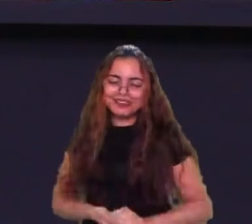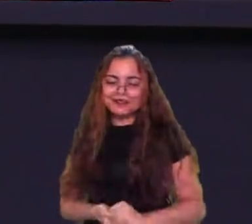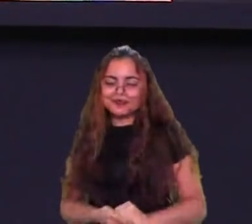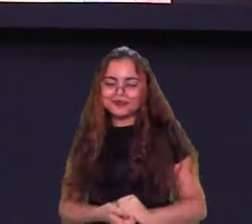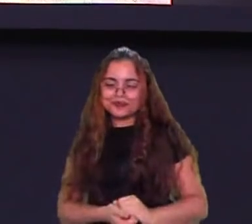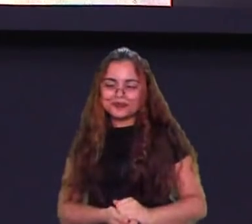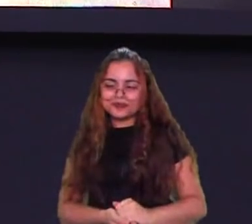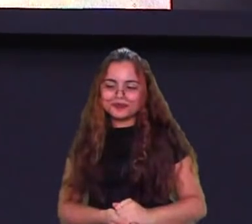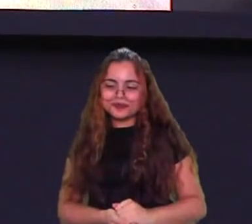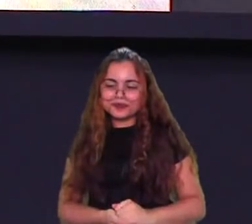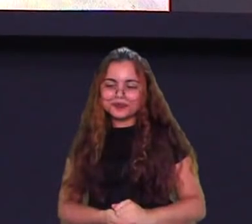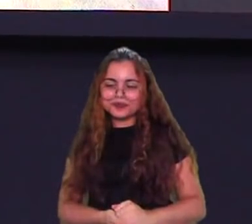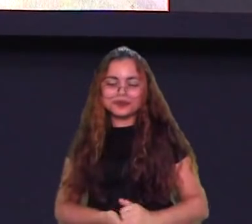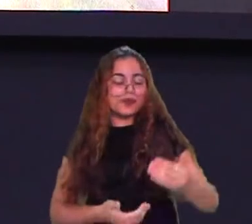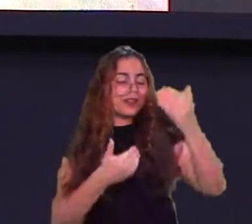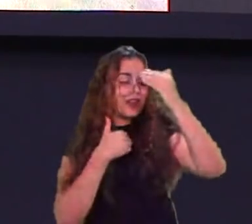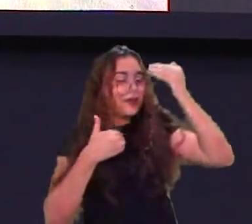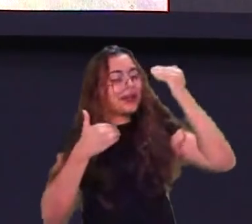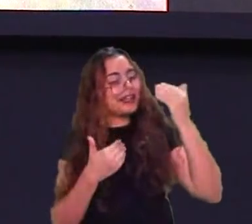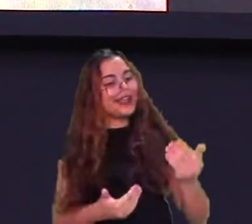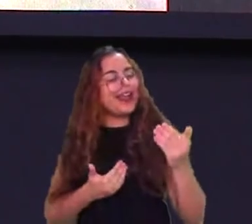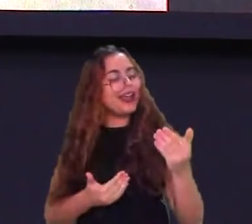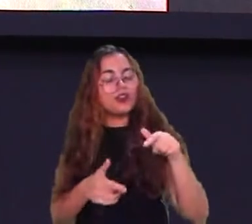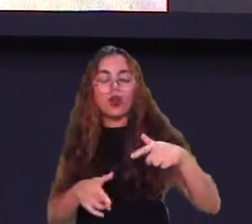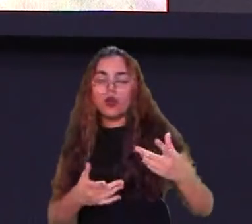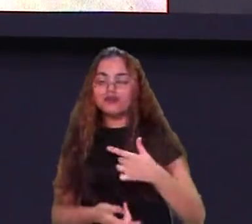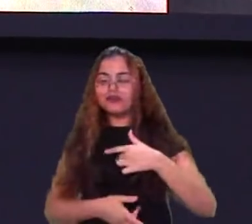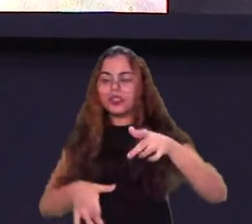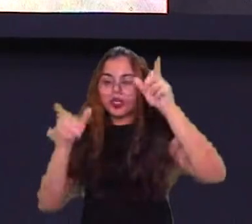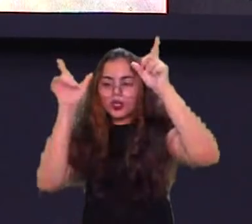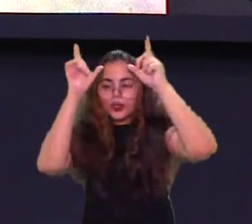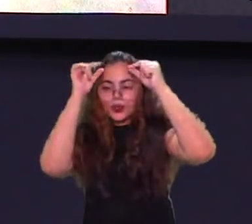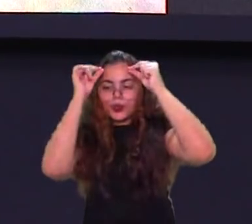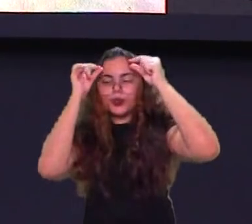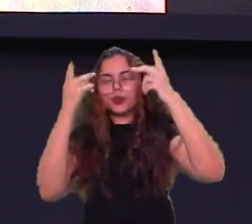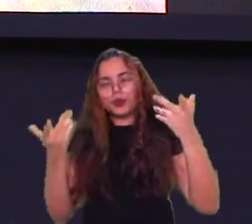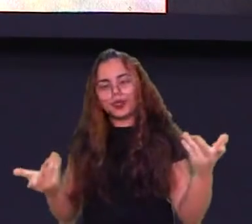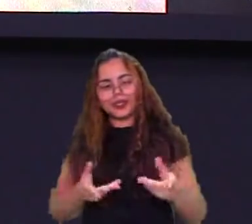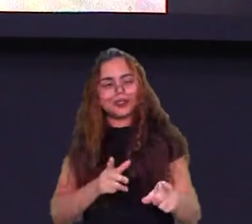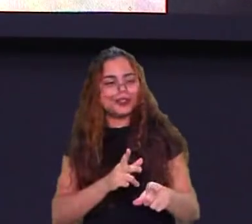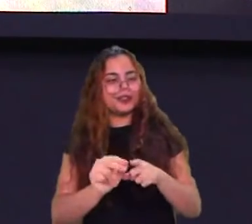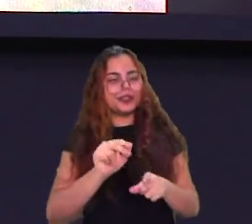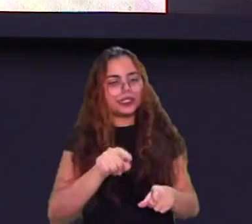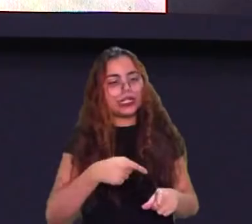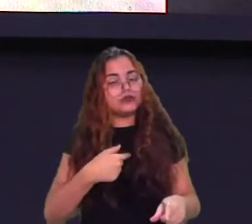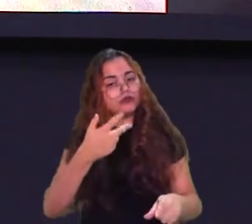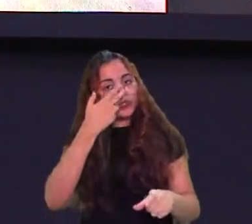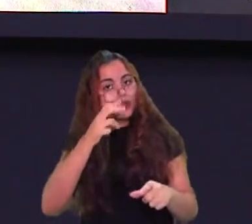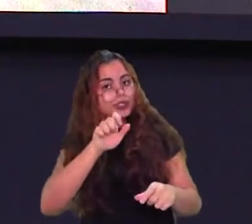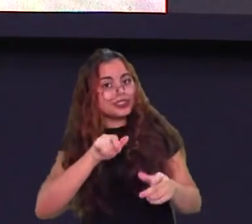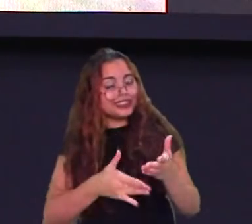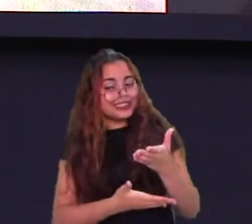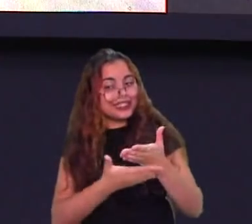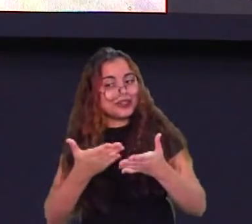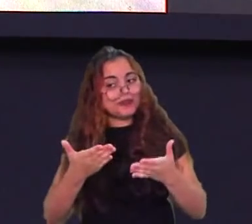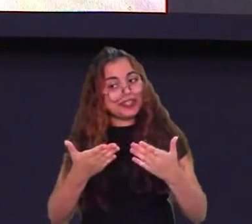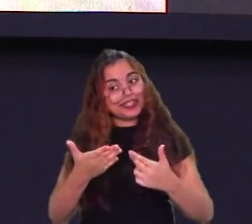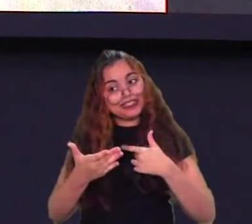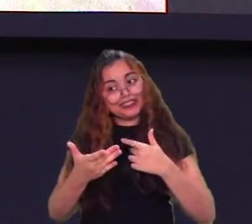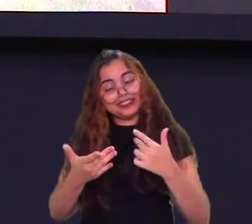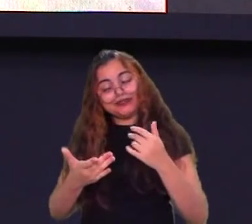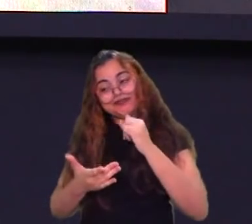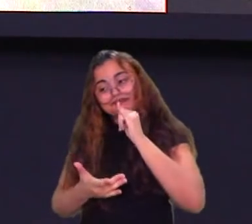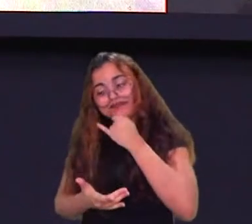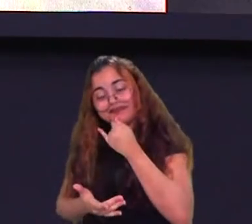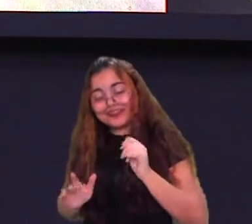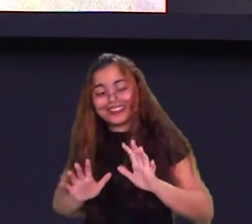Obrigado, obrigado. Pô, eu tô mais aliviado, né, com essa vitória, acho que se a gente perdesse ia ficar muito, muito complicado, então